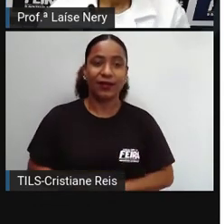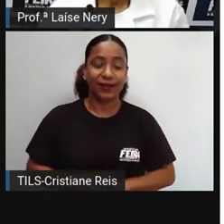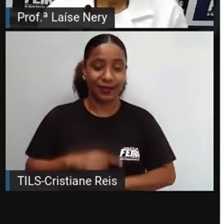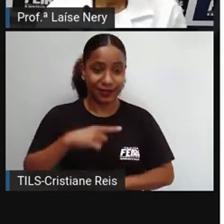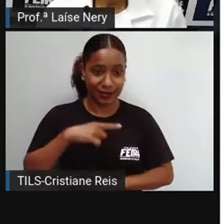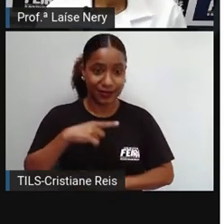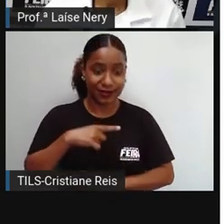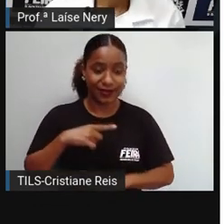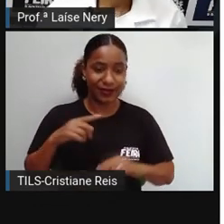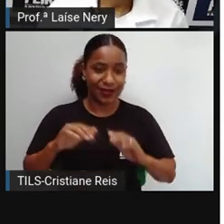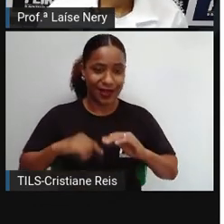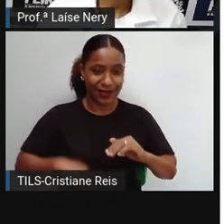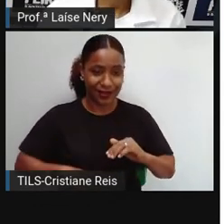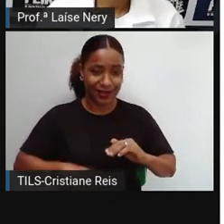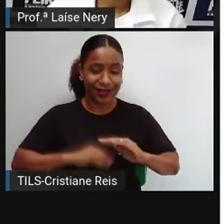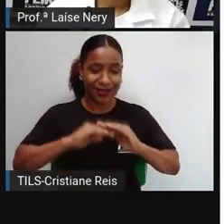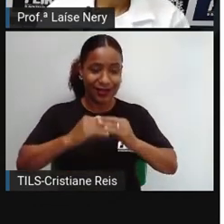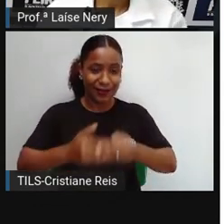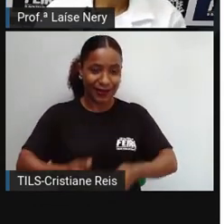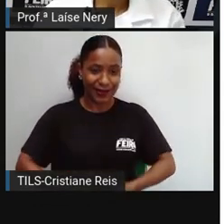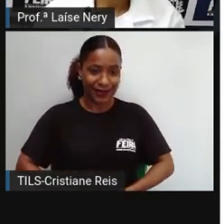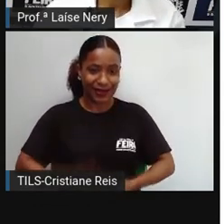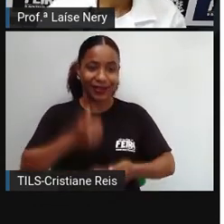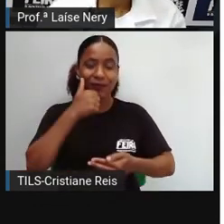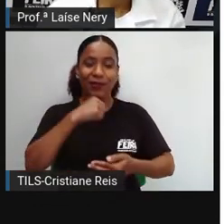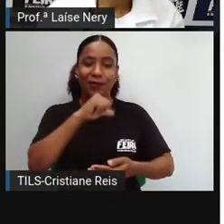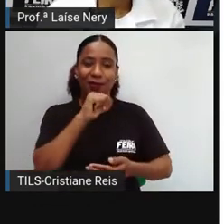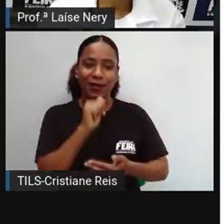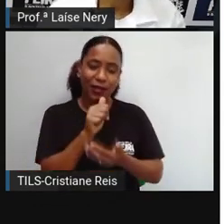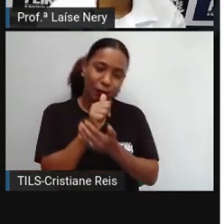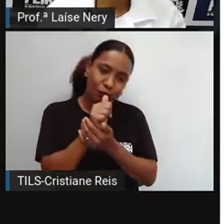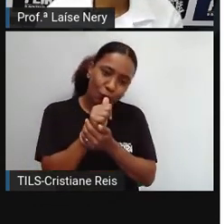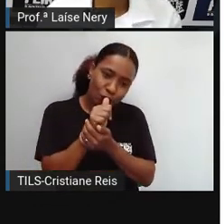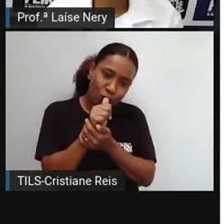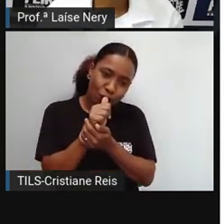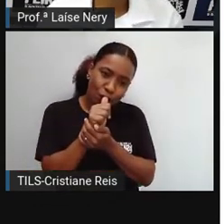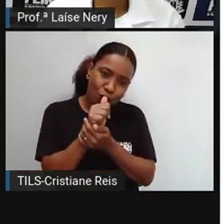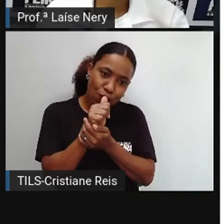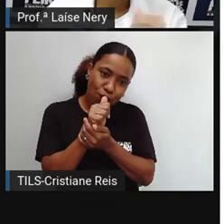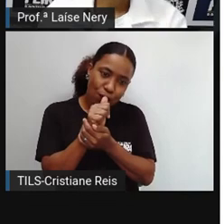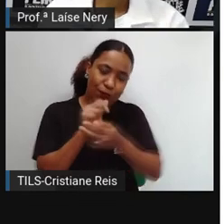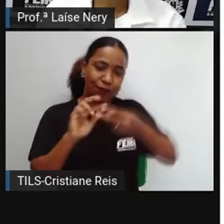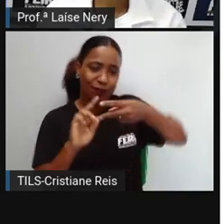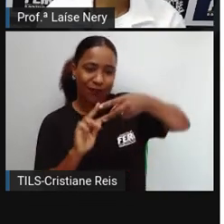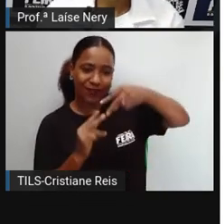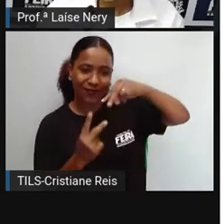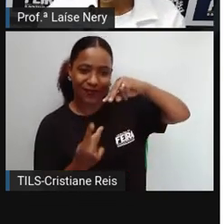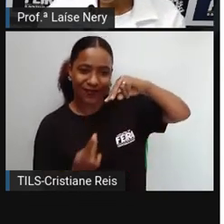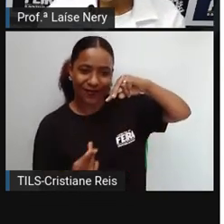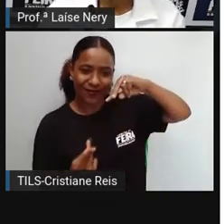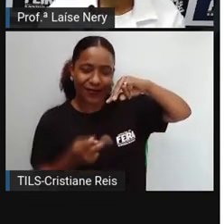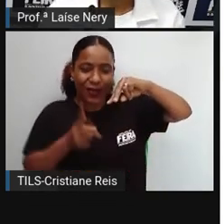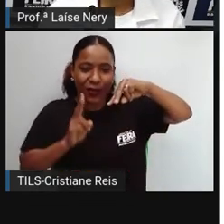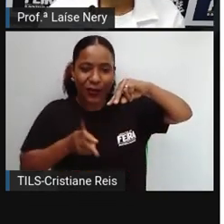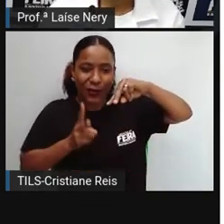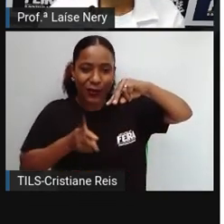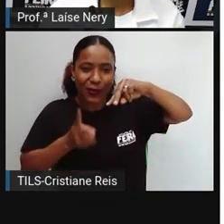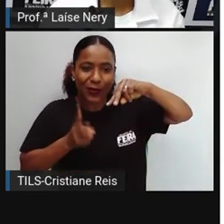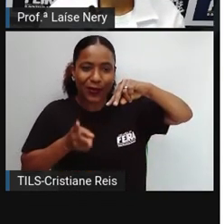no ventre da nossa mãe. Então, nós temos essa herança que também faz parte da nossa identidade.